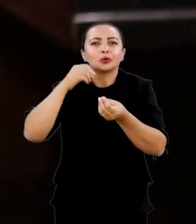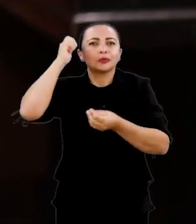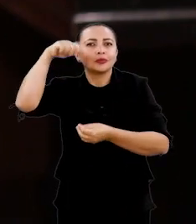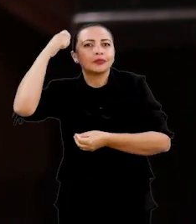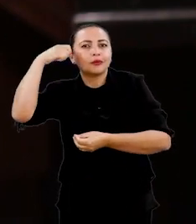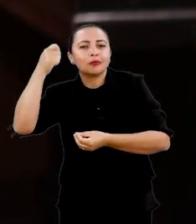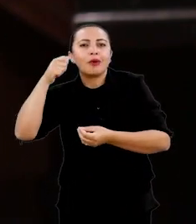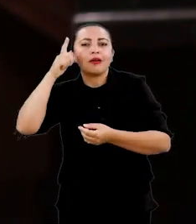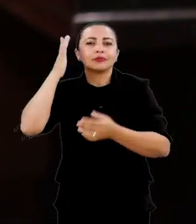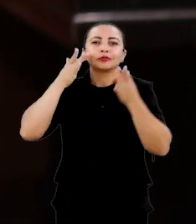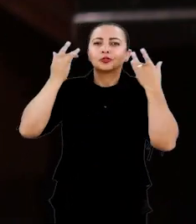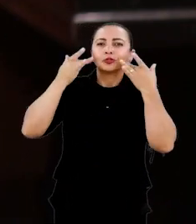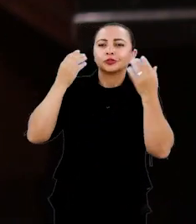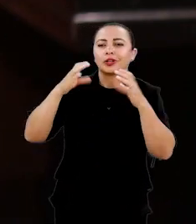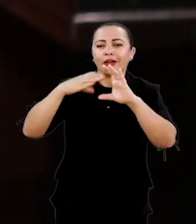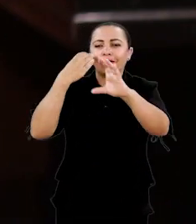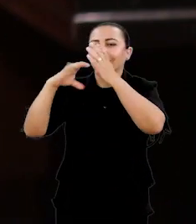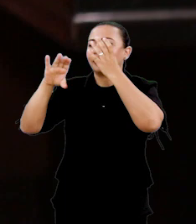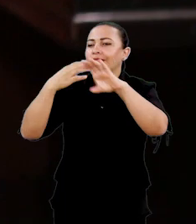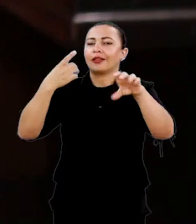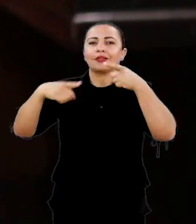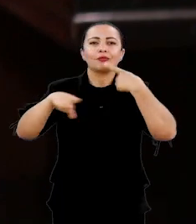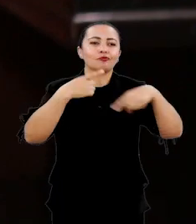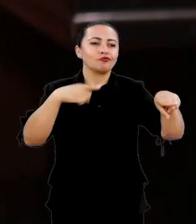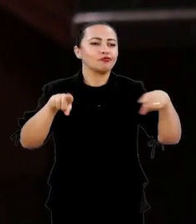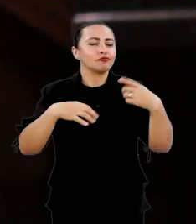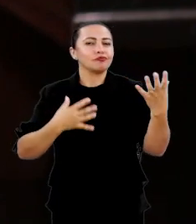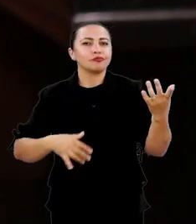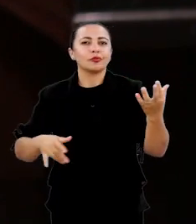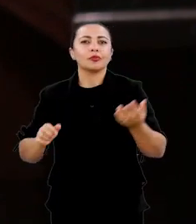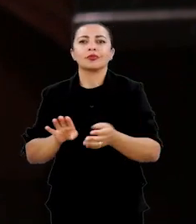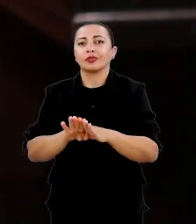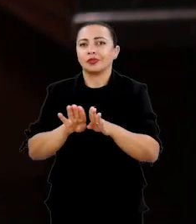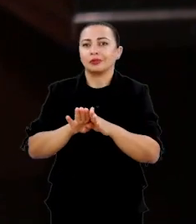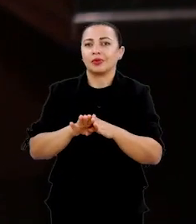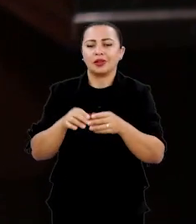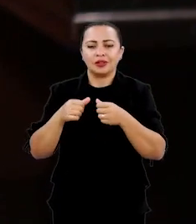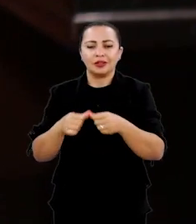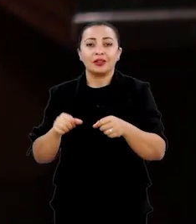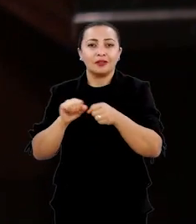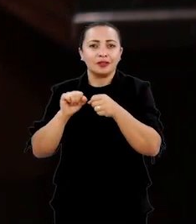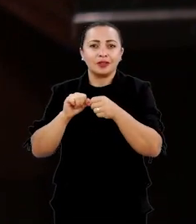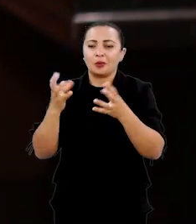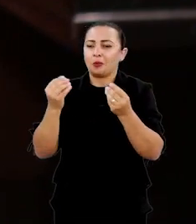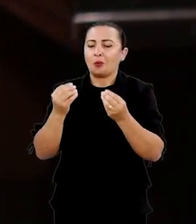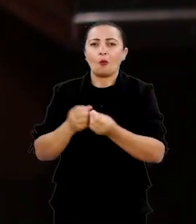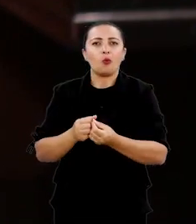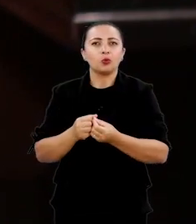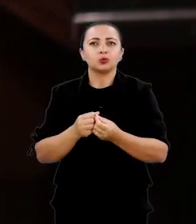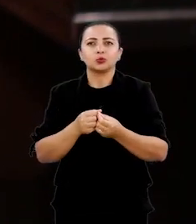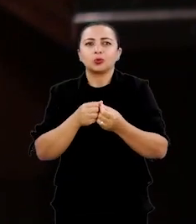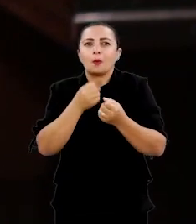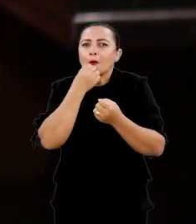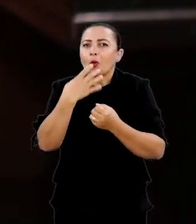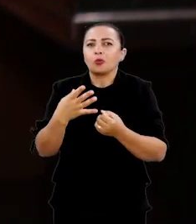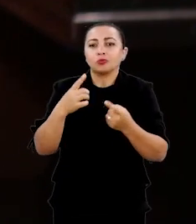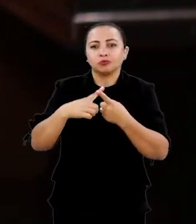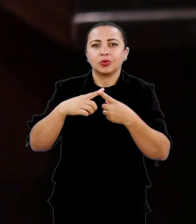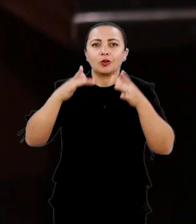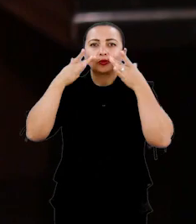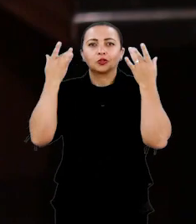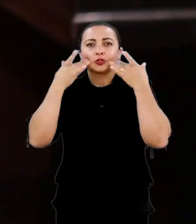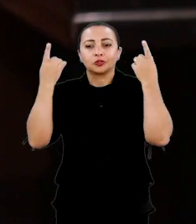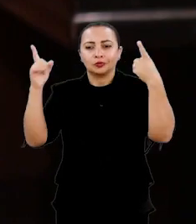ator e junto com isso cantando músicas que fizeram muito sucesso porque o